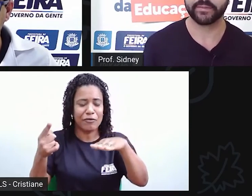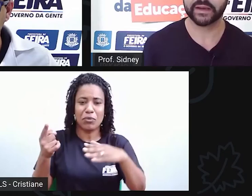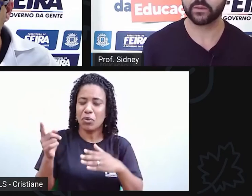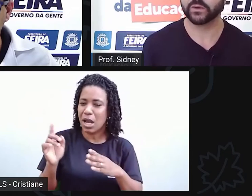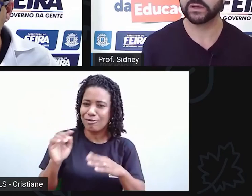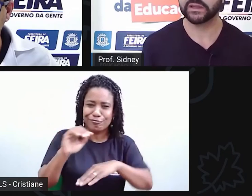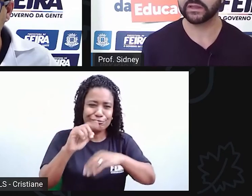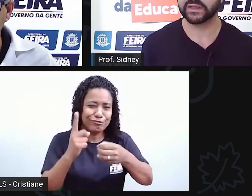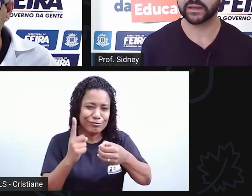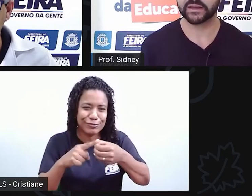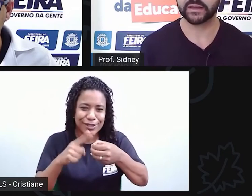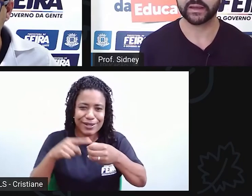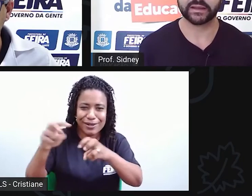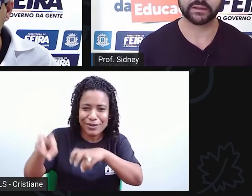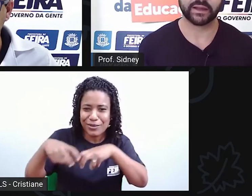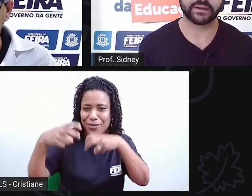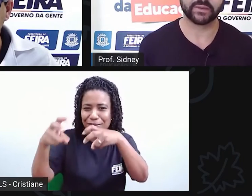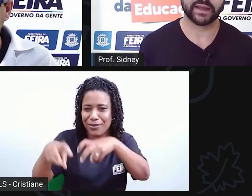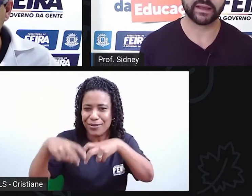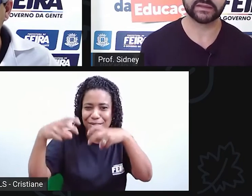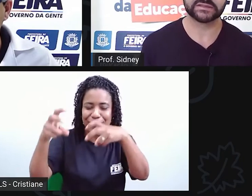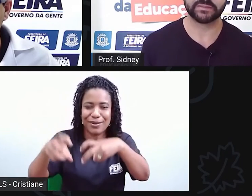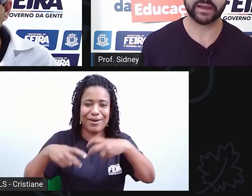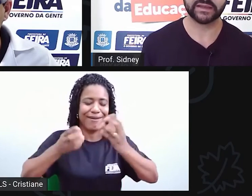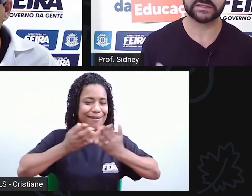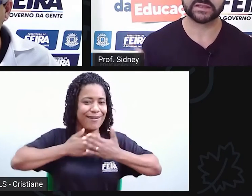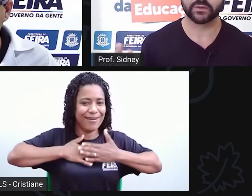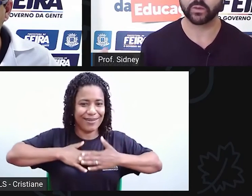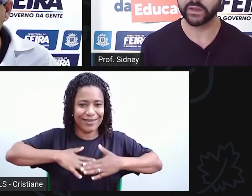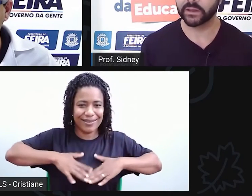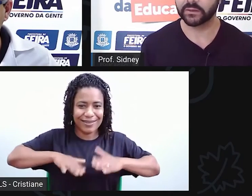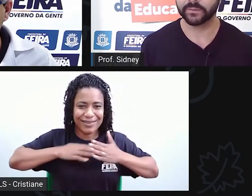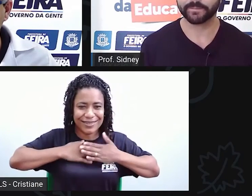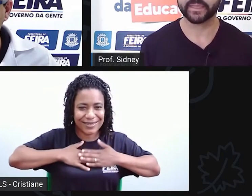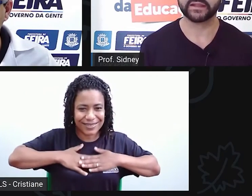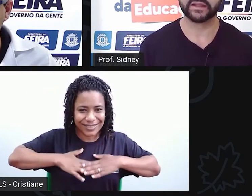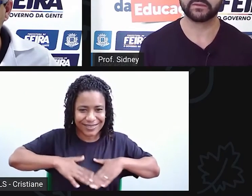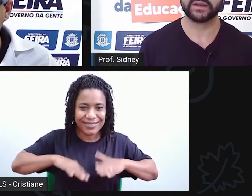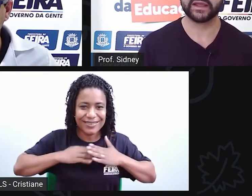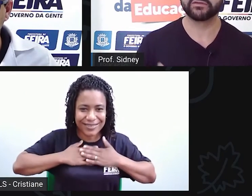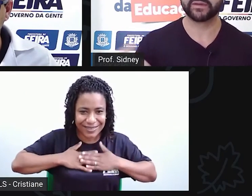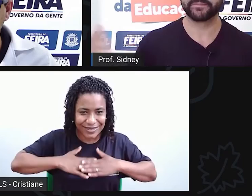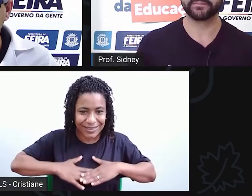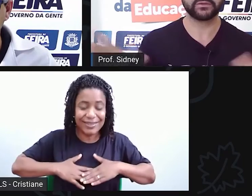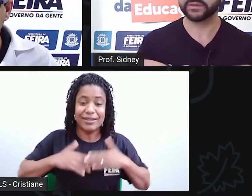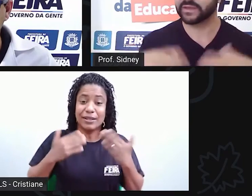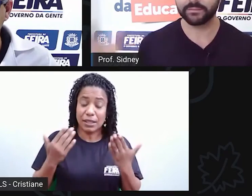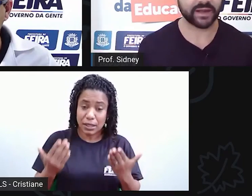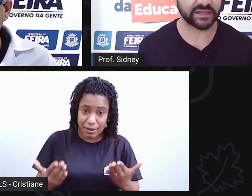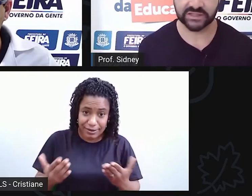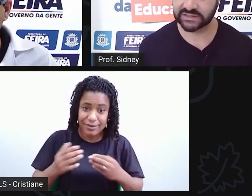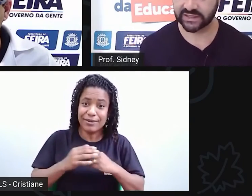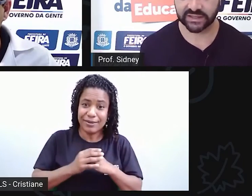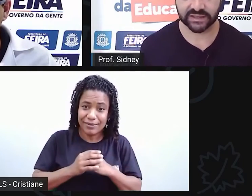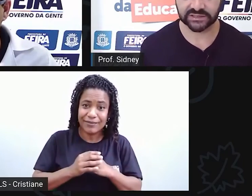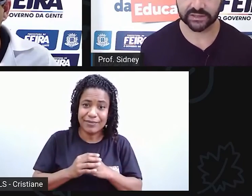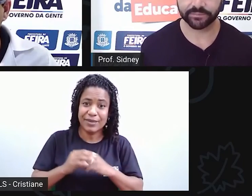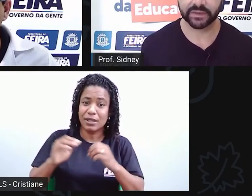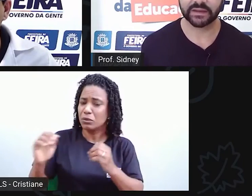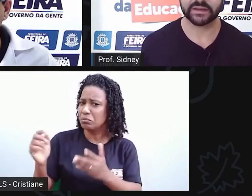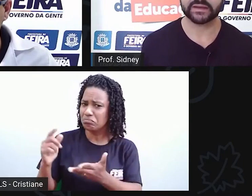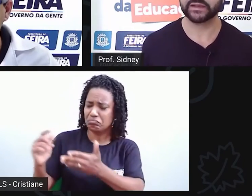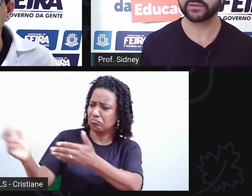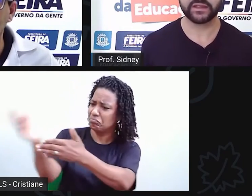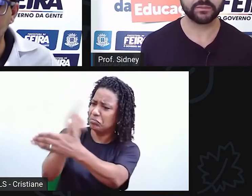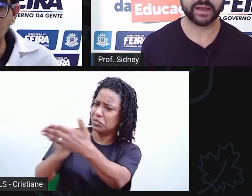a melancolia, a lugares mais tranquilos. Então, leva... Não tem imagem sertaneja.